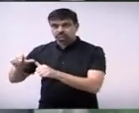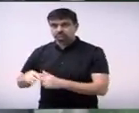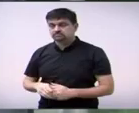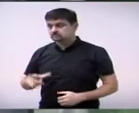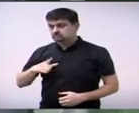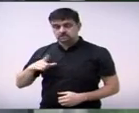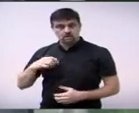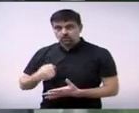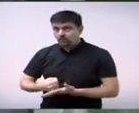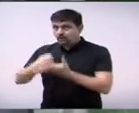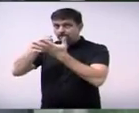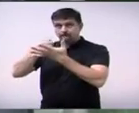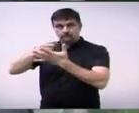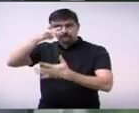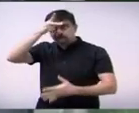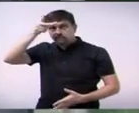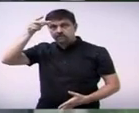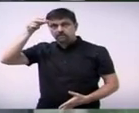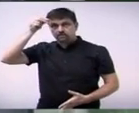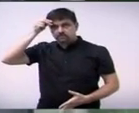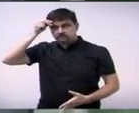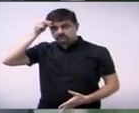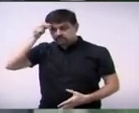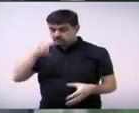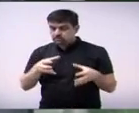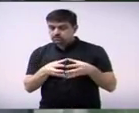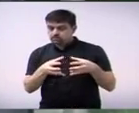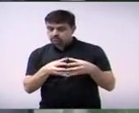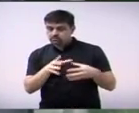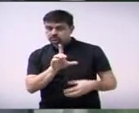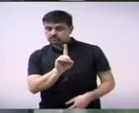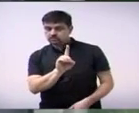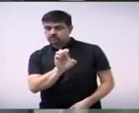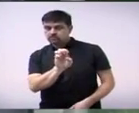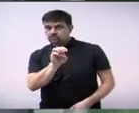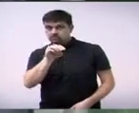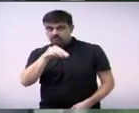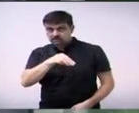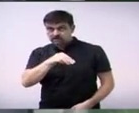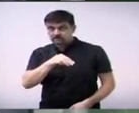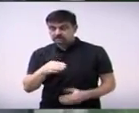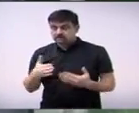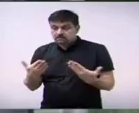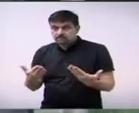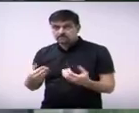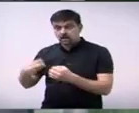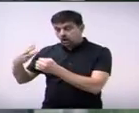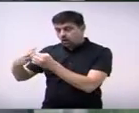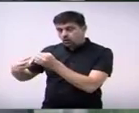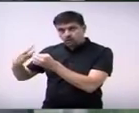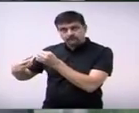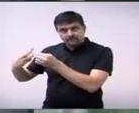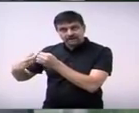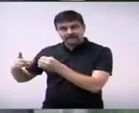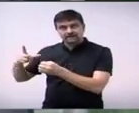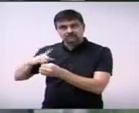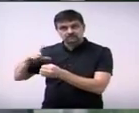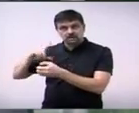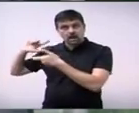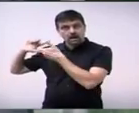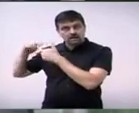na base do governo e que o Marquinho da Bola que tem uma trajetória